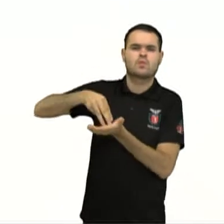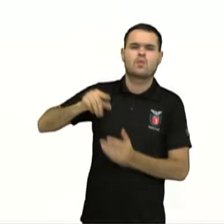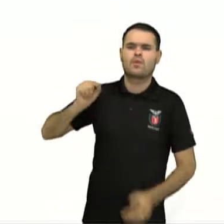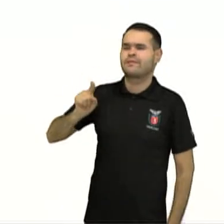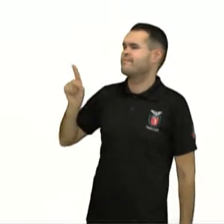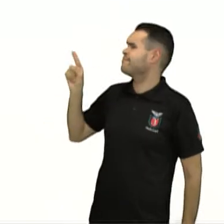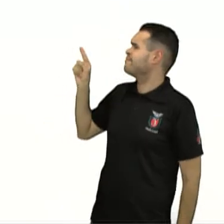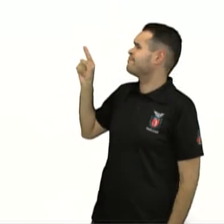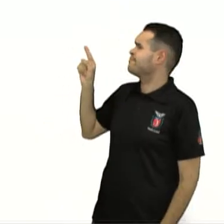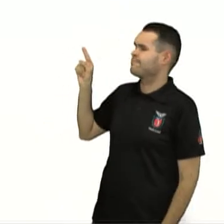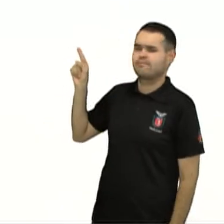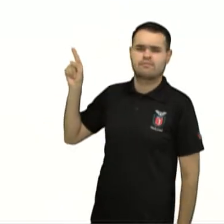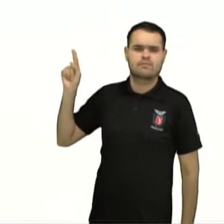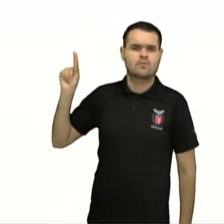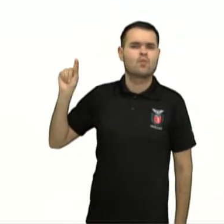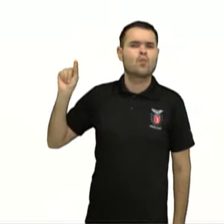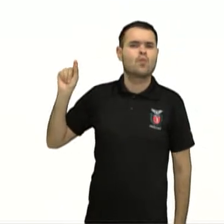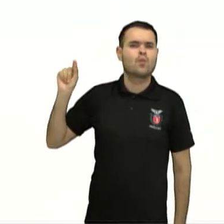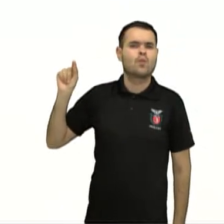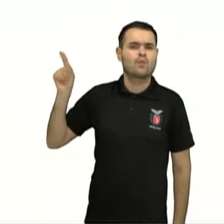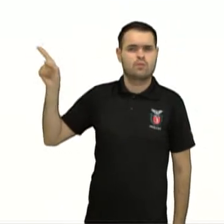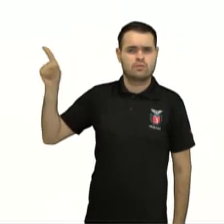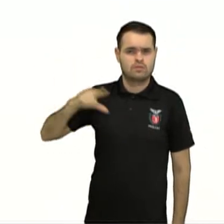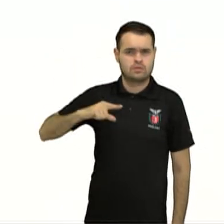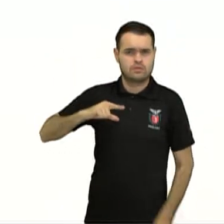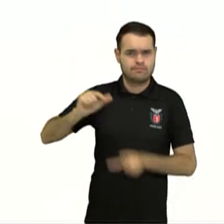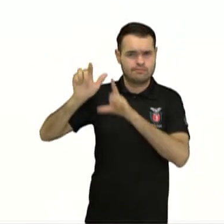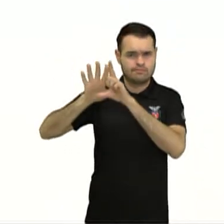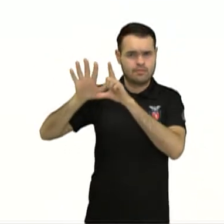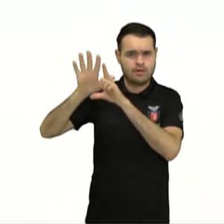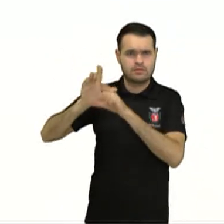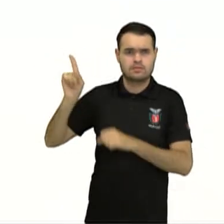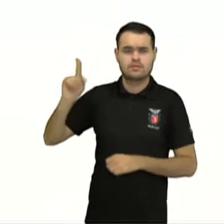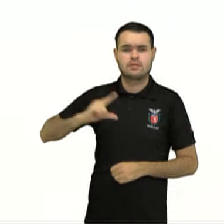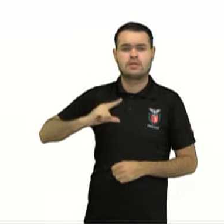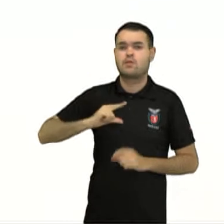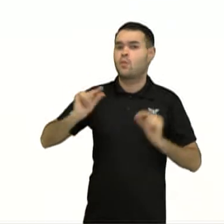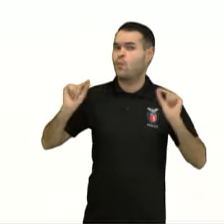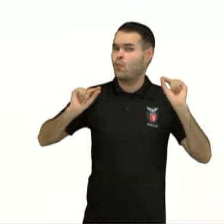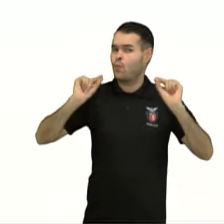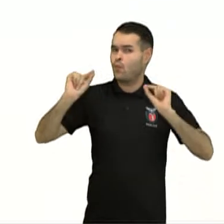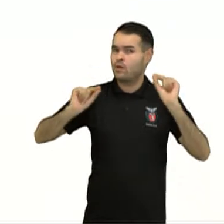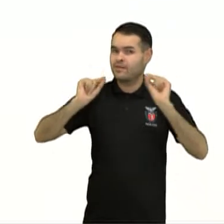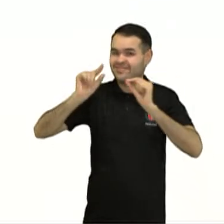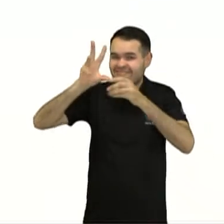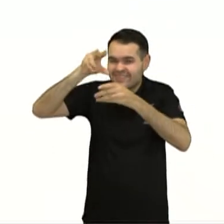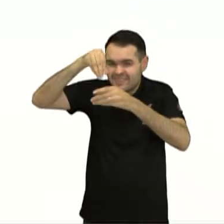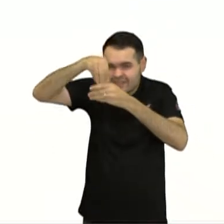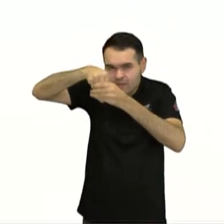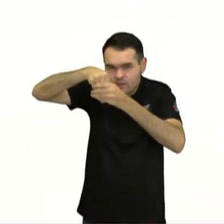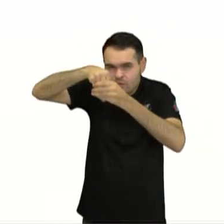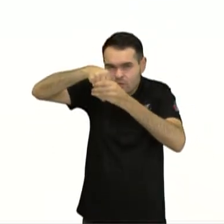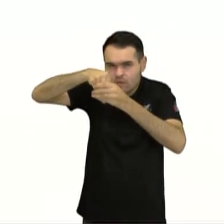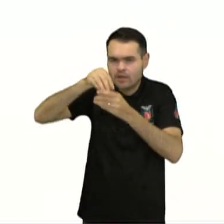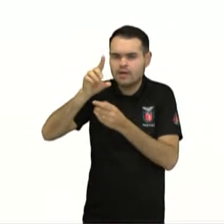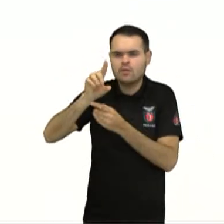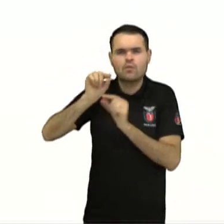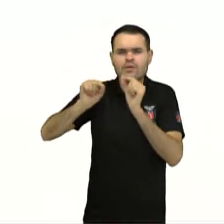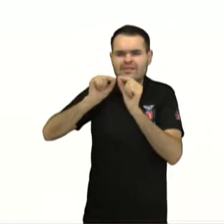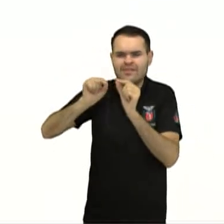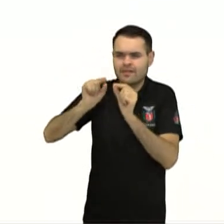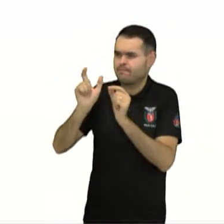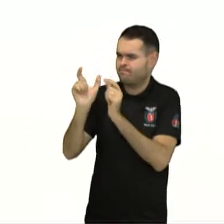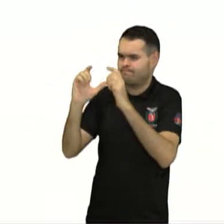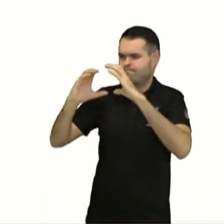a imagem. O que nós temos ali? Nós temos o que no meio ali? Desarrollo, o que está escrito?